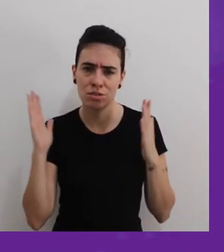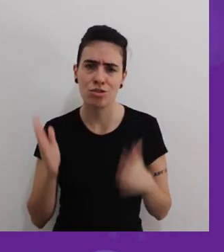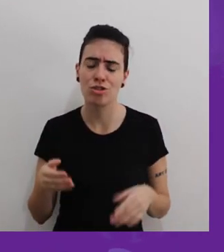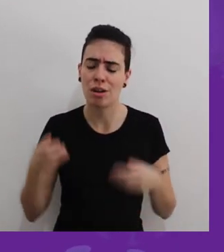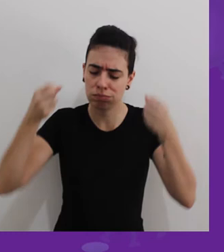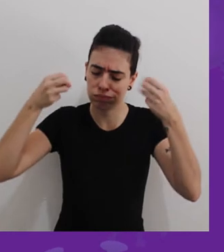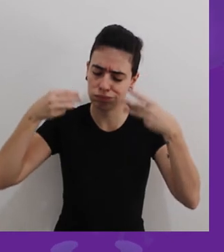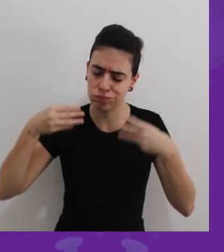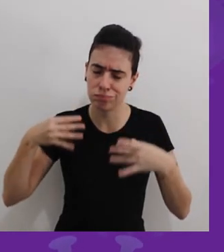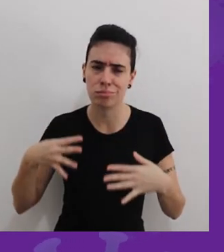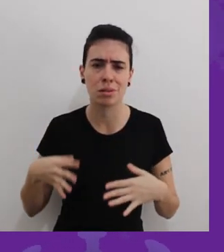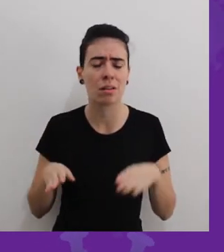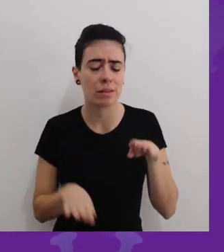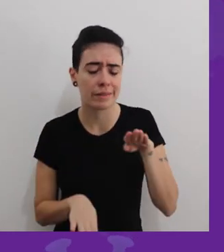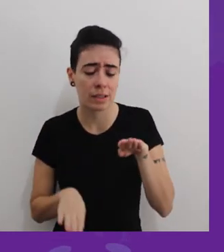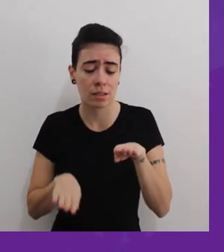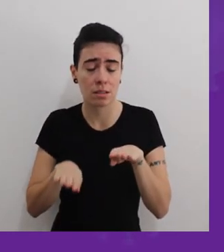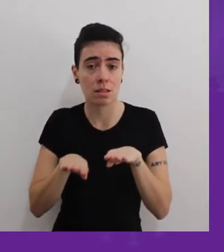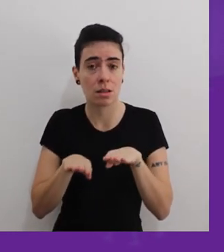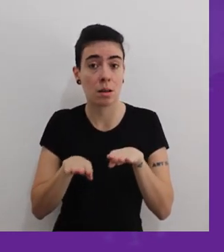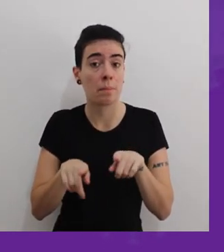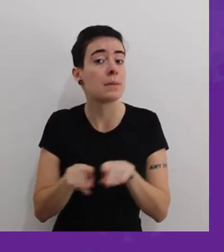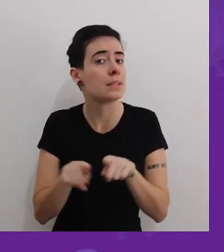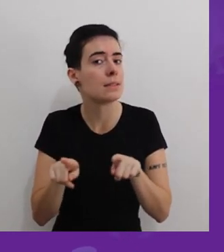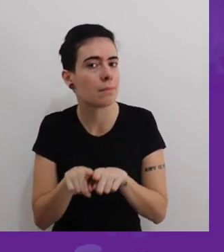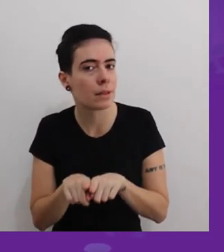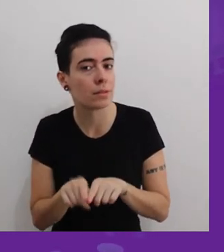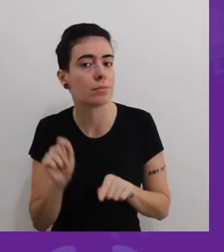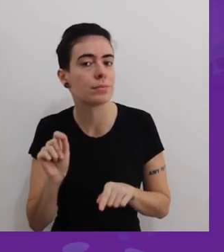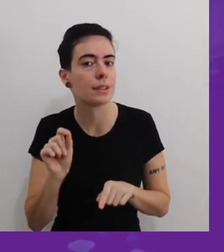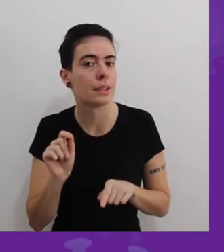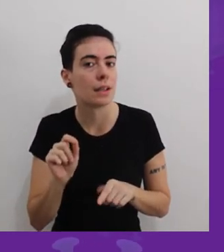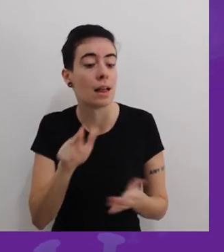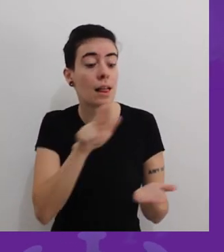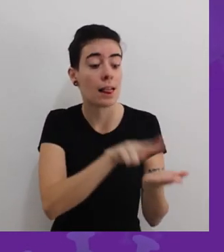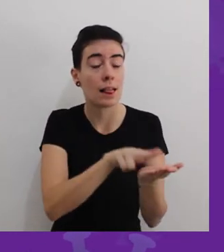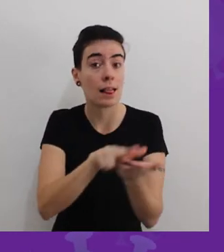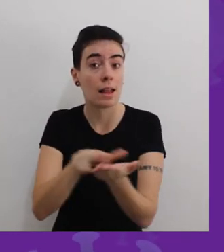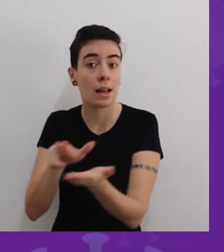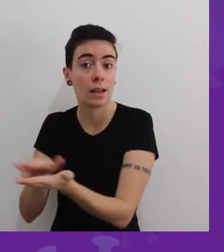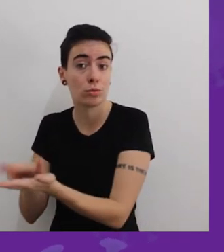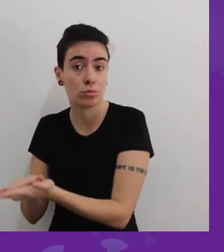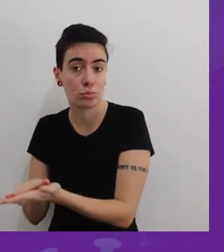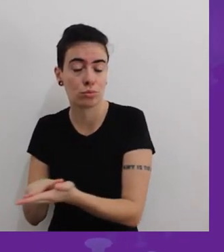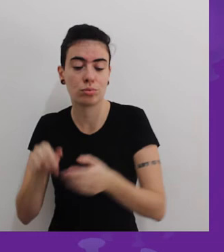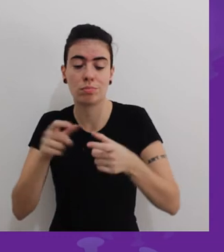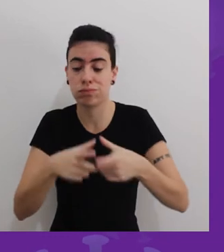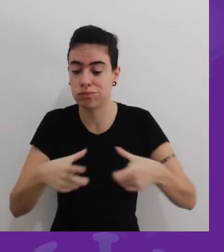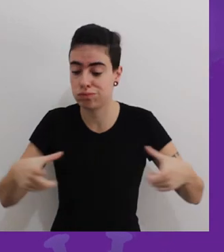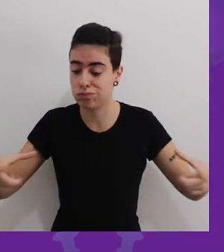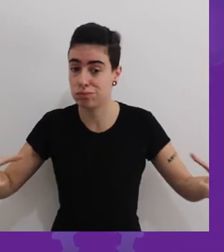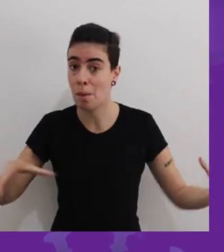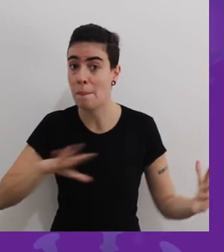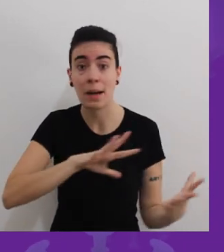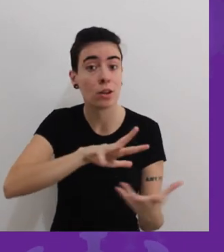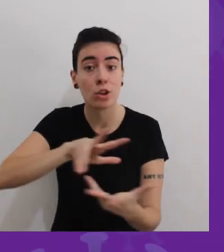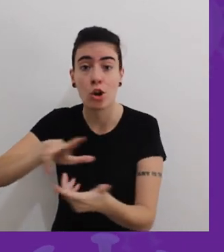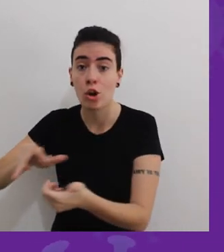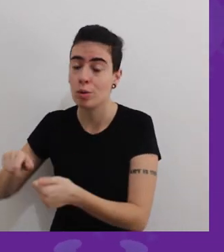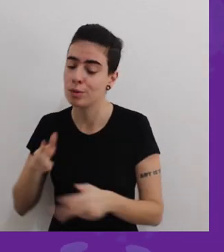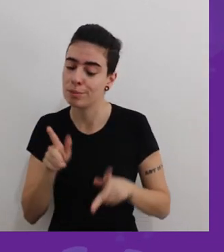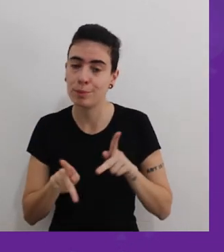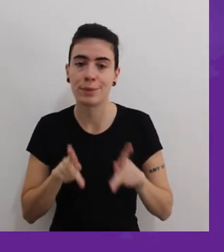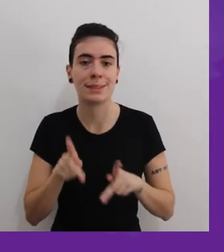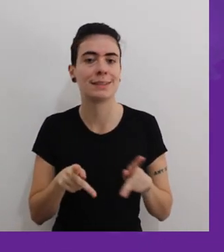O que nós precisamos é muito mais de isolamento social do que de ventilador mecânico em CTI.